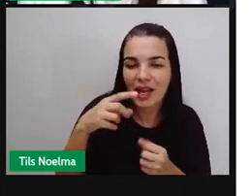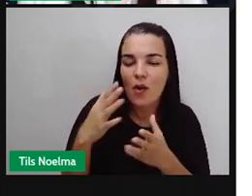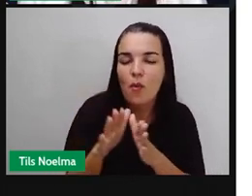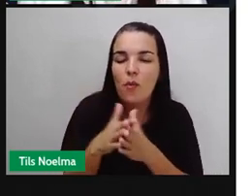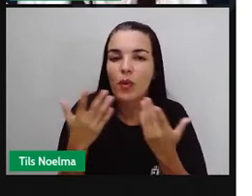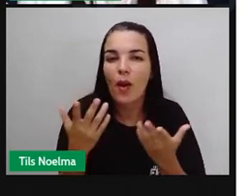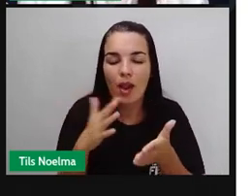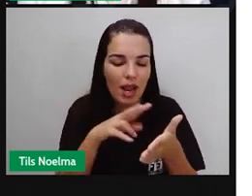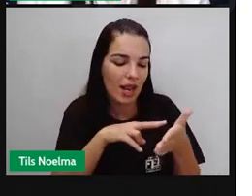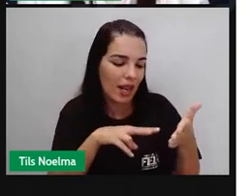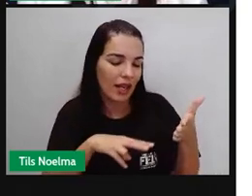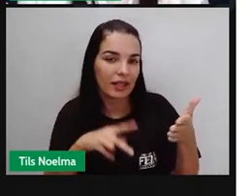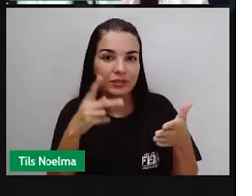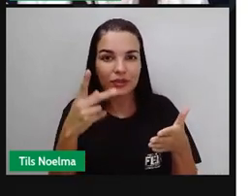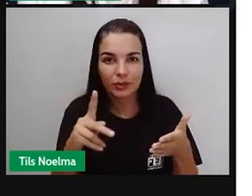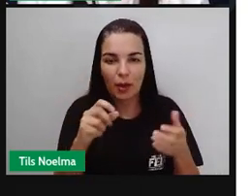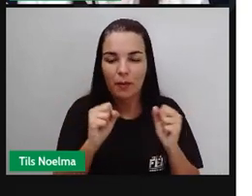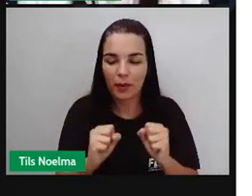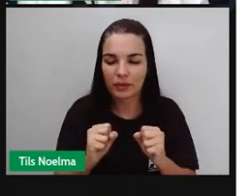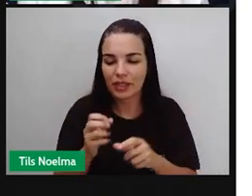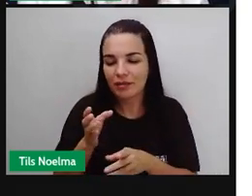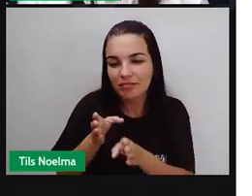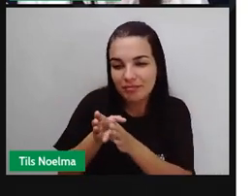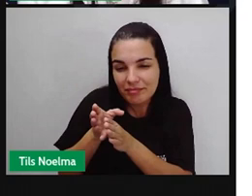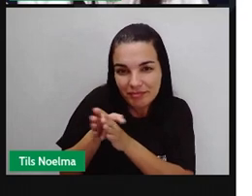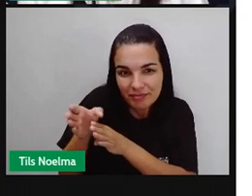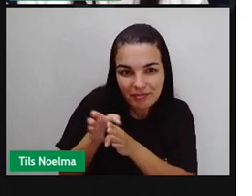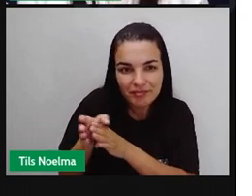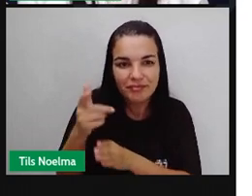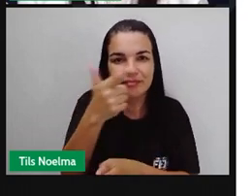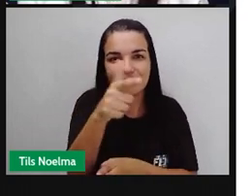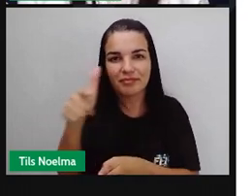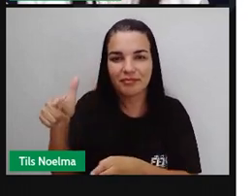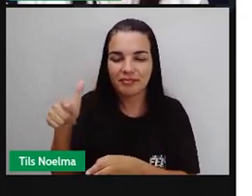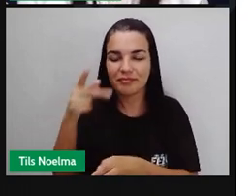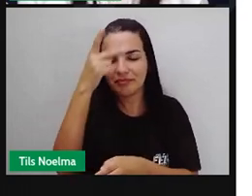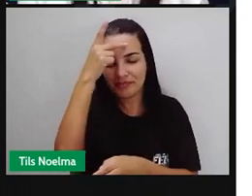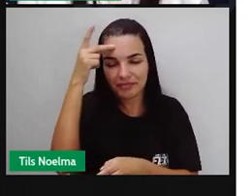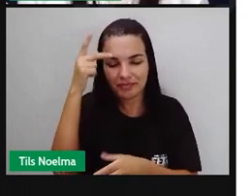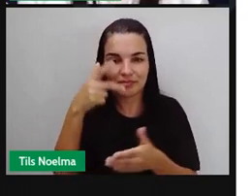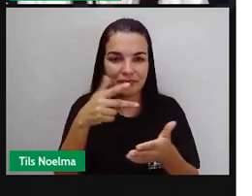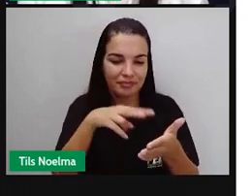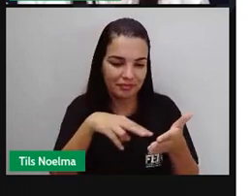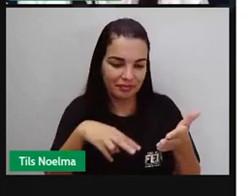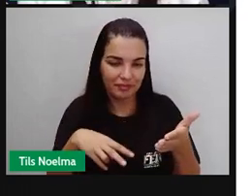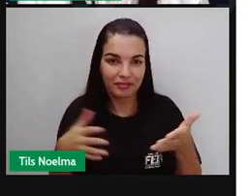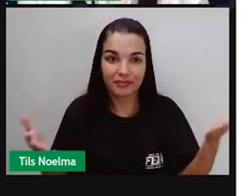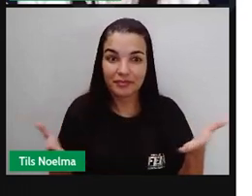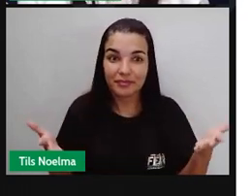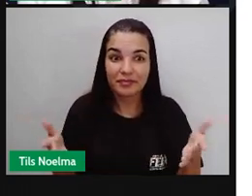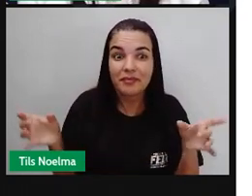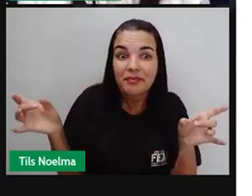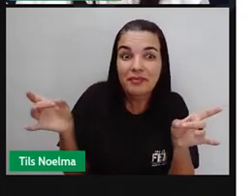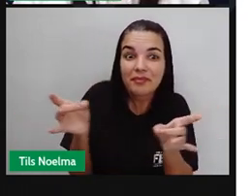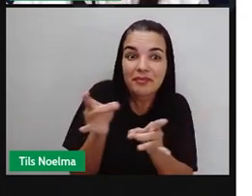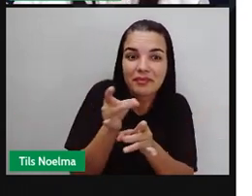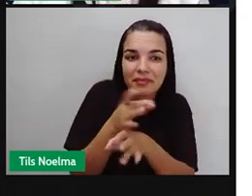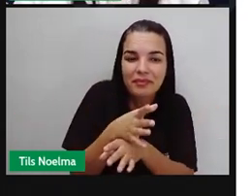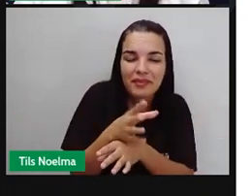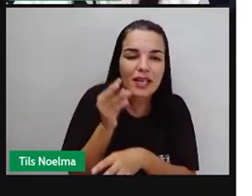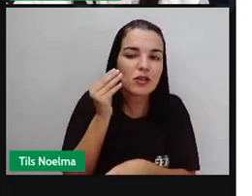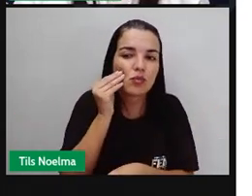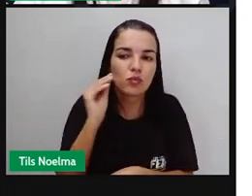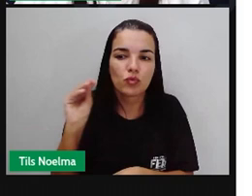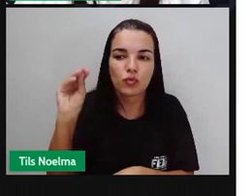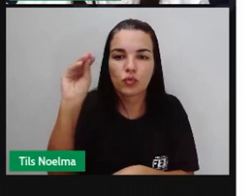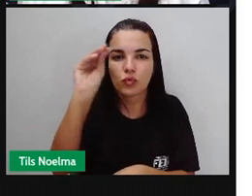muitas pessoas a fazerem a leitura deste livro. Certo? Nossa aula, ela vai se encerrando por aqui. Beijinho